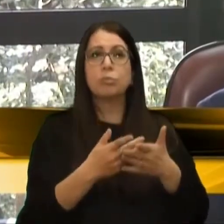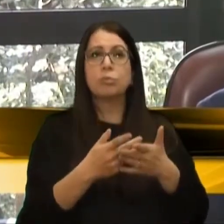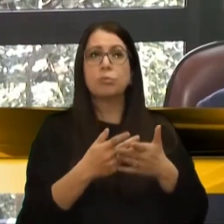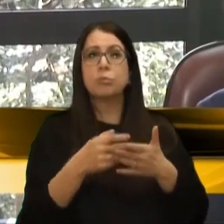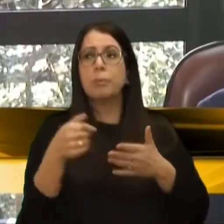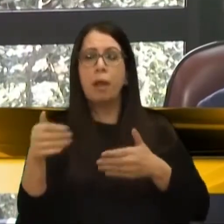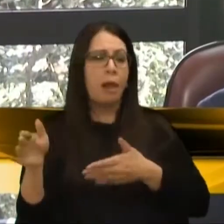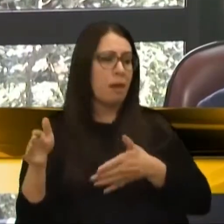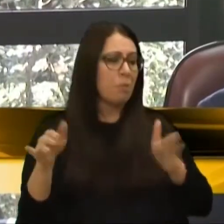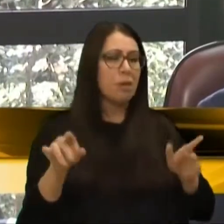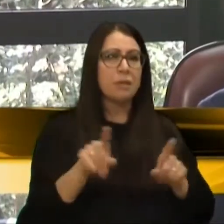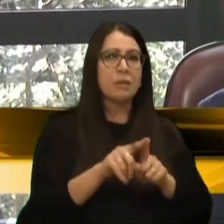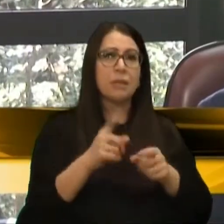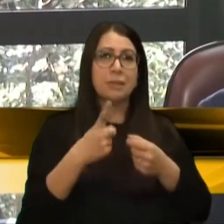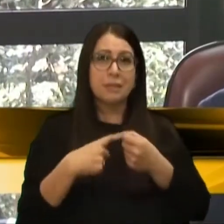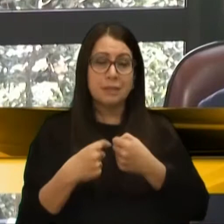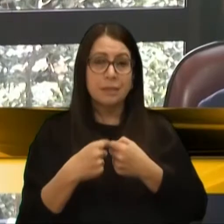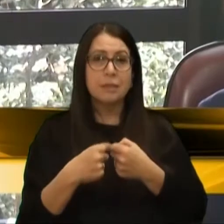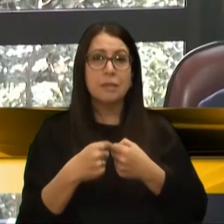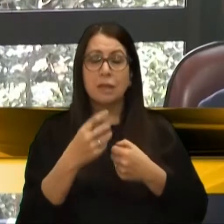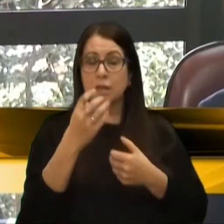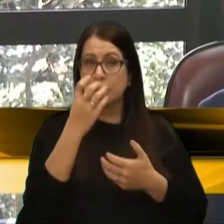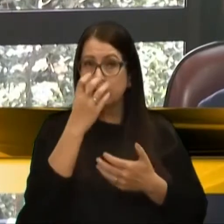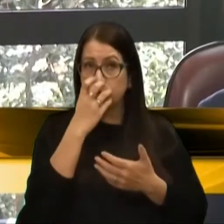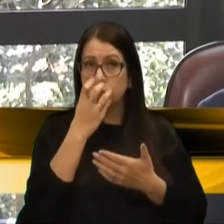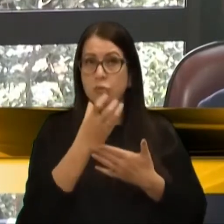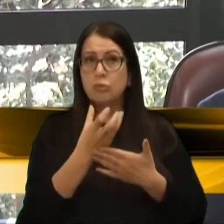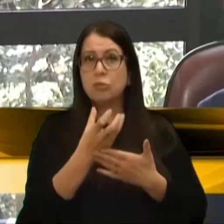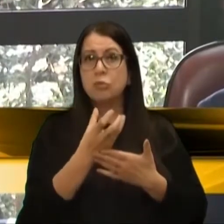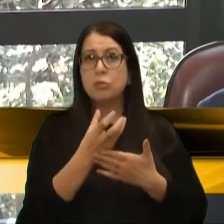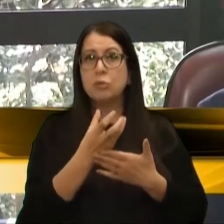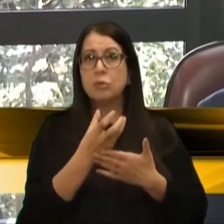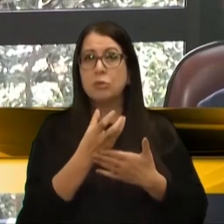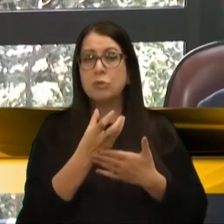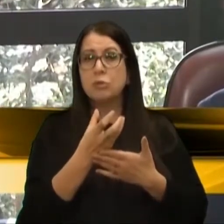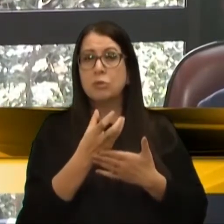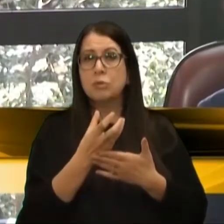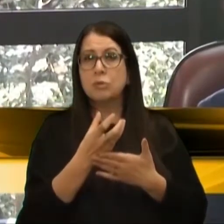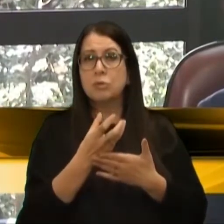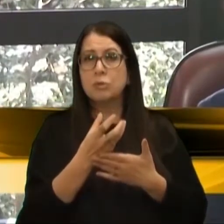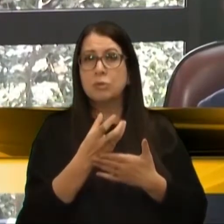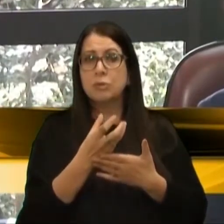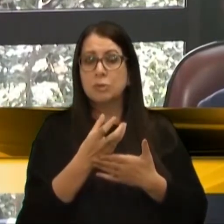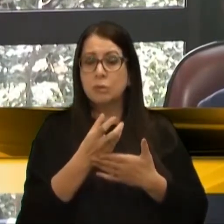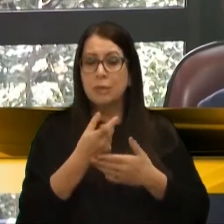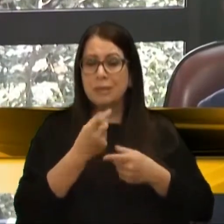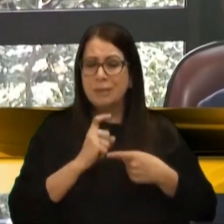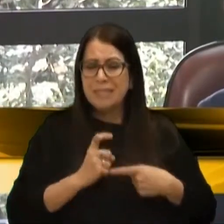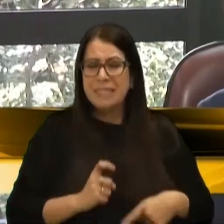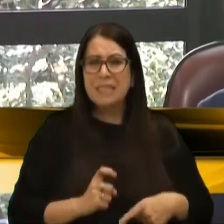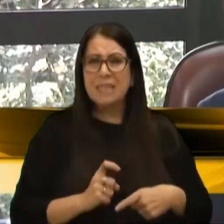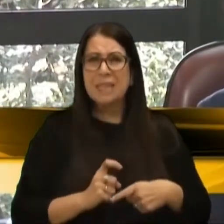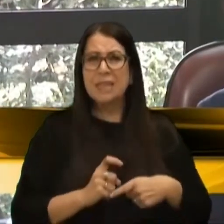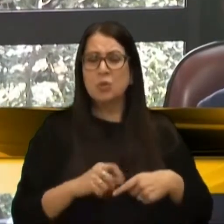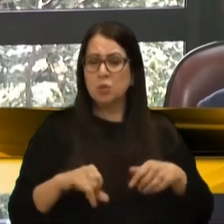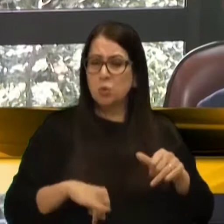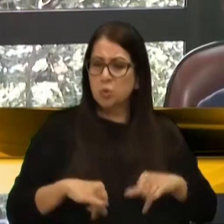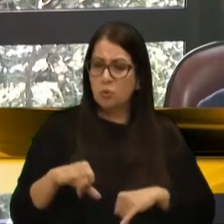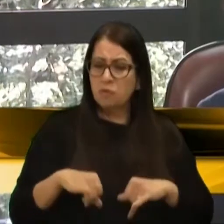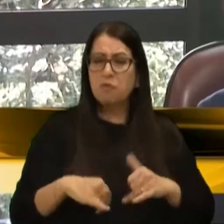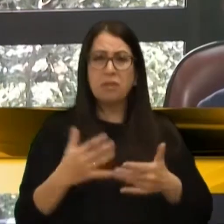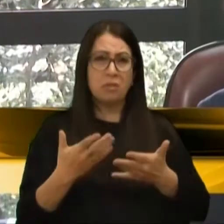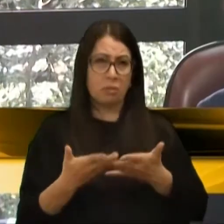lado ou para o outro, é na cidade, cachorros, cachorros, marmaras que estão de pé aí, um esqueleto de pé sofrendo